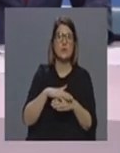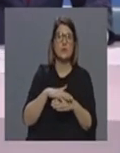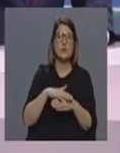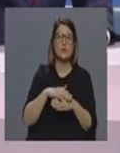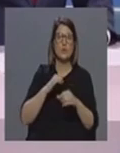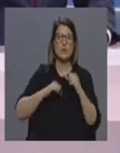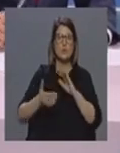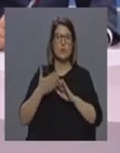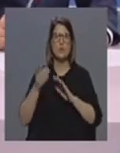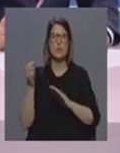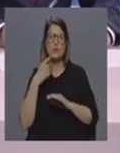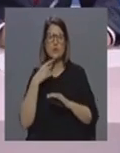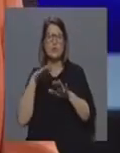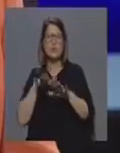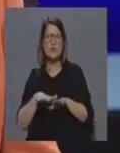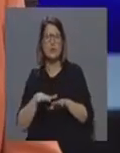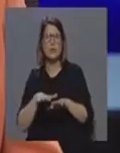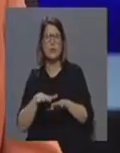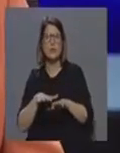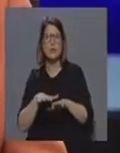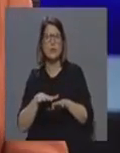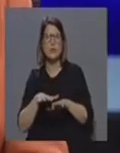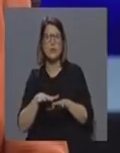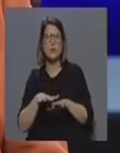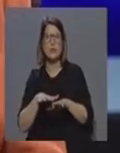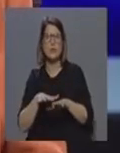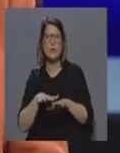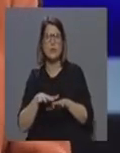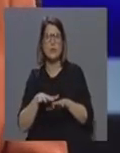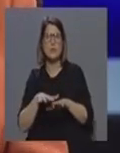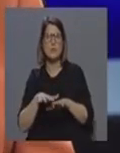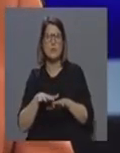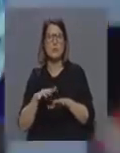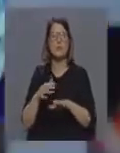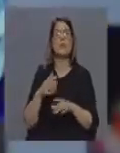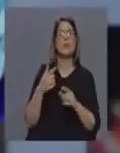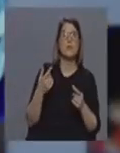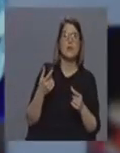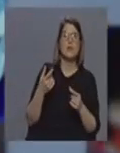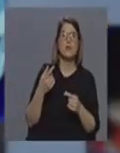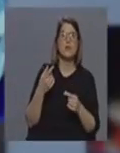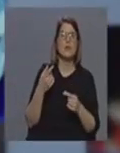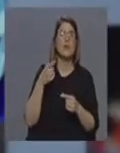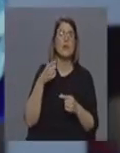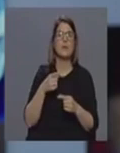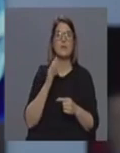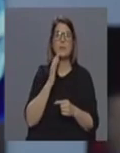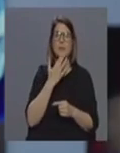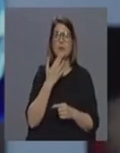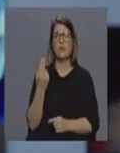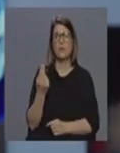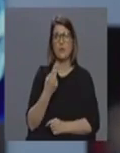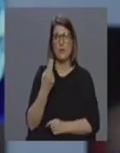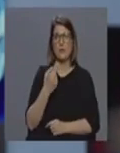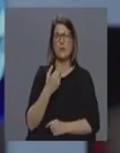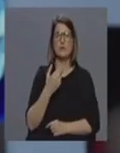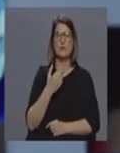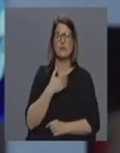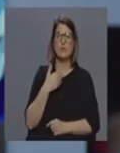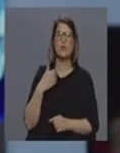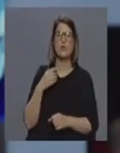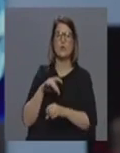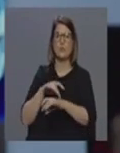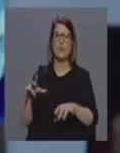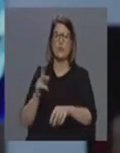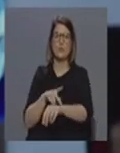foi suspensa claro portanto neste momento nós consoante a unidade de saúde seja o hospital do Vinho de Espírito Santo o hospital